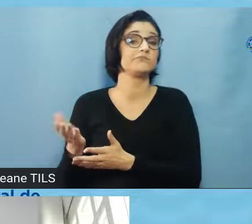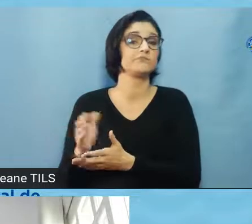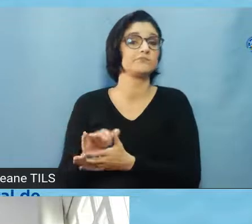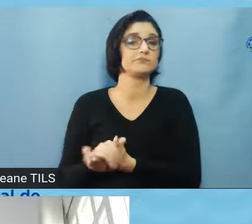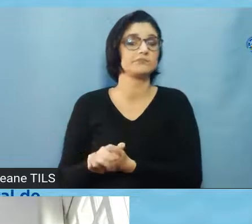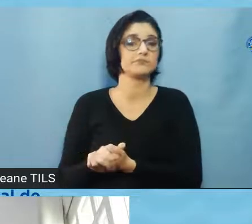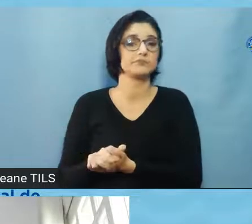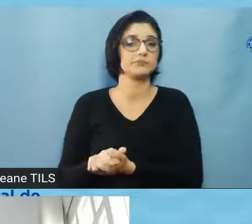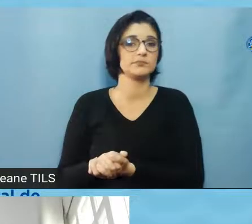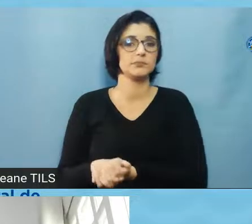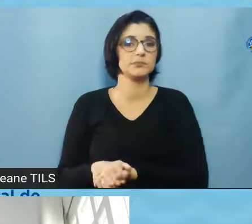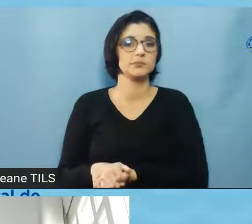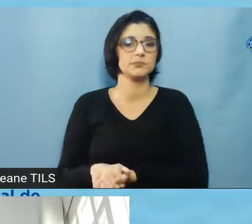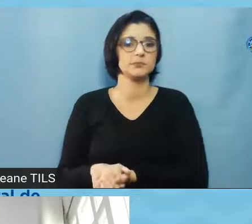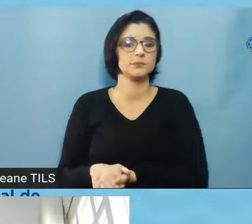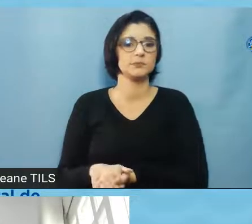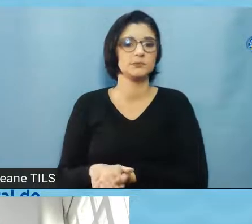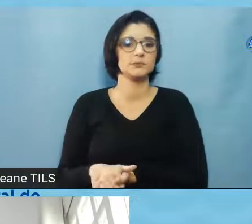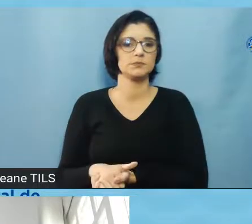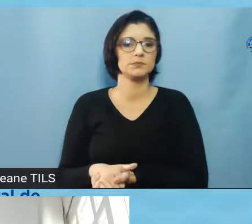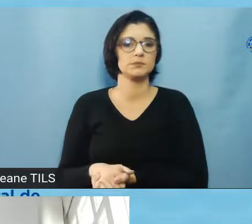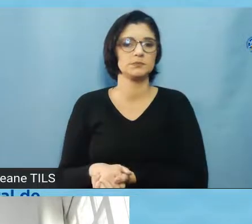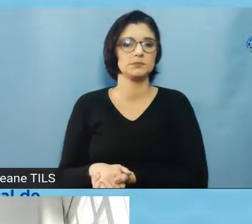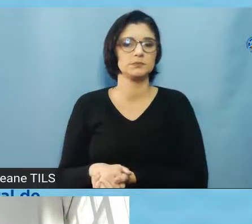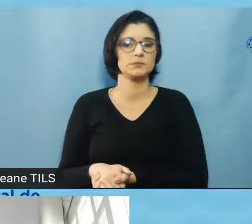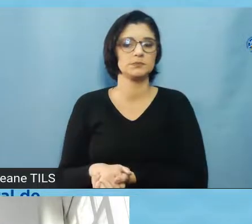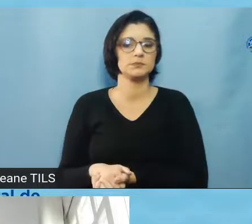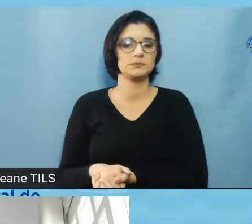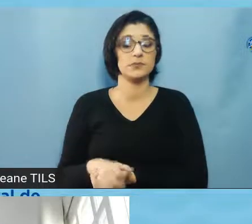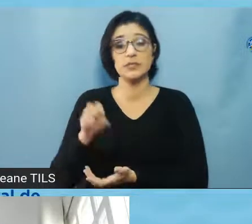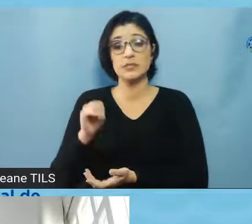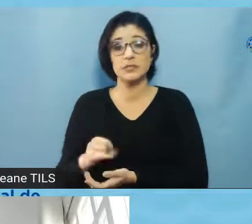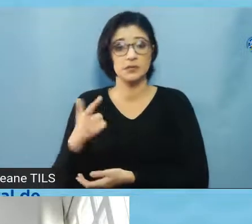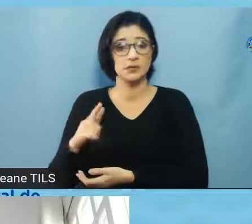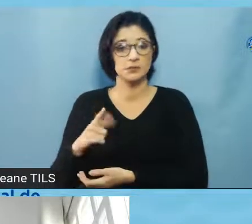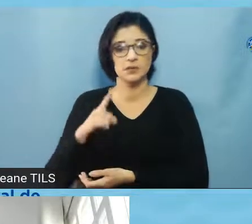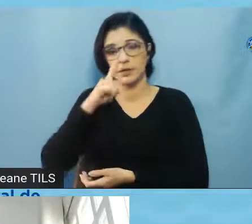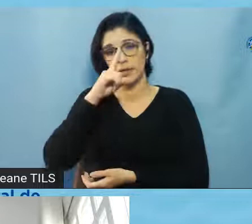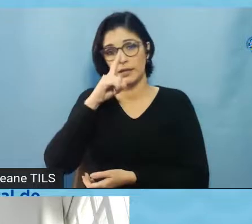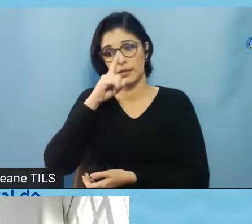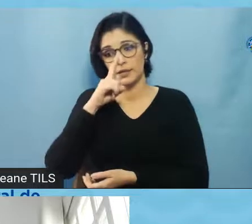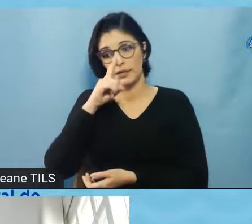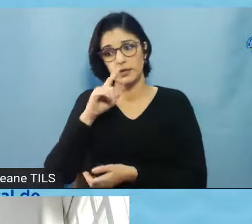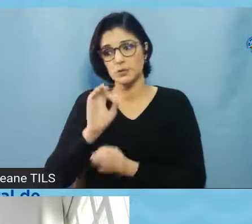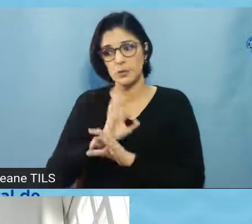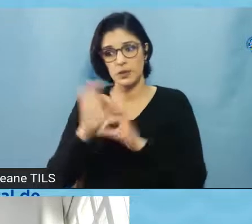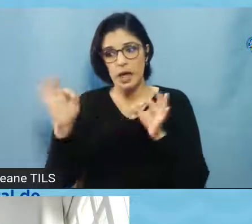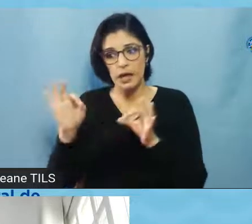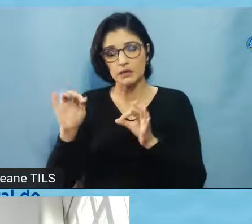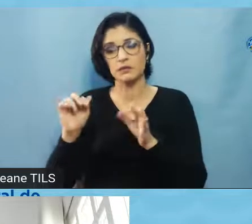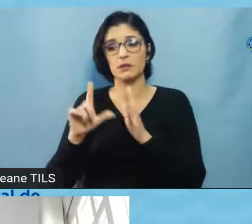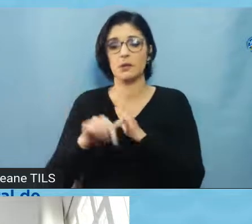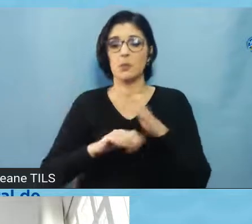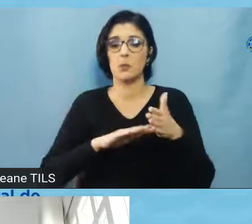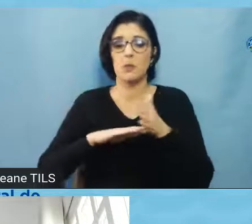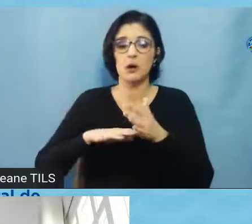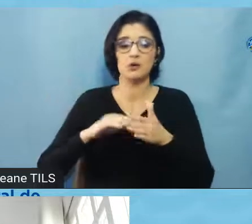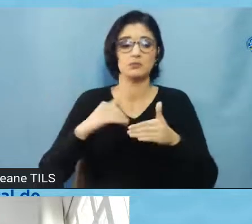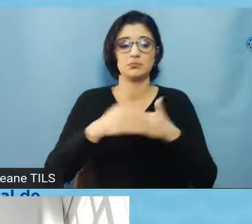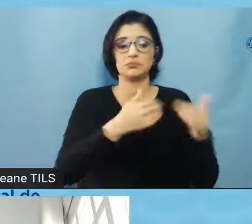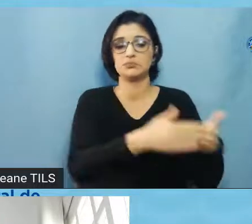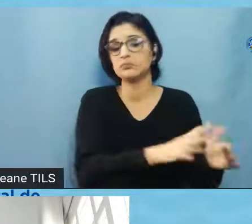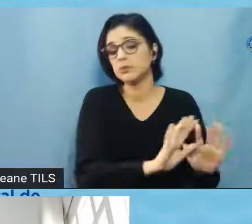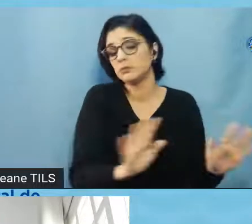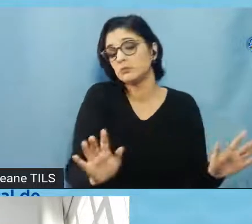eles não, né, não apresentando risco, as consequências são muito difíceis de ocorrerem, né, porque, na verdade, o que pode acontecer? Um participante